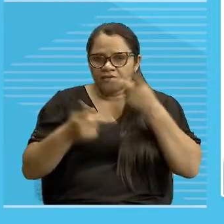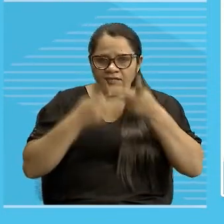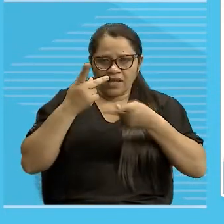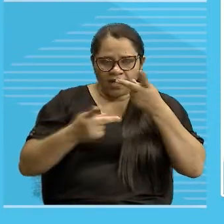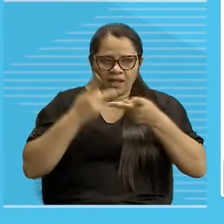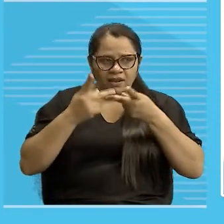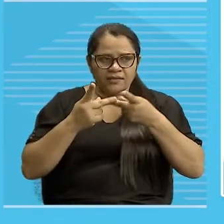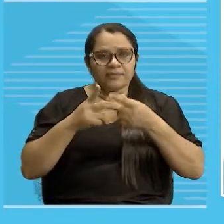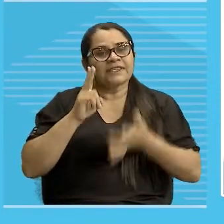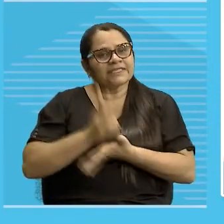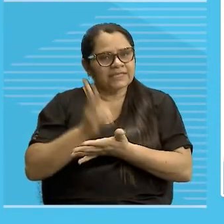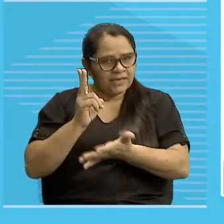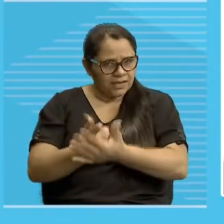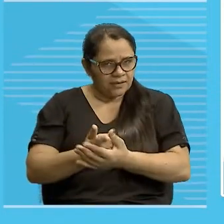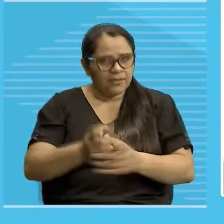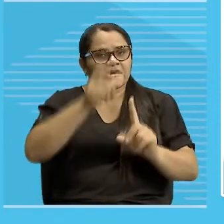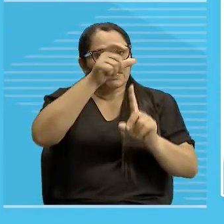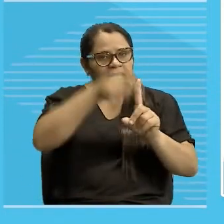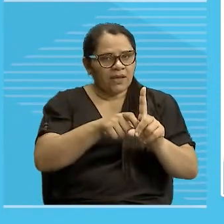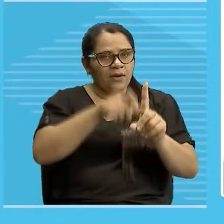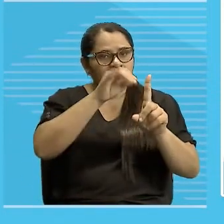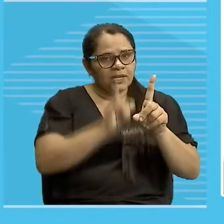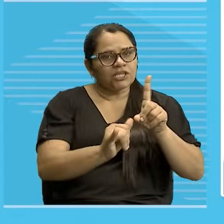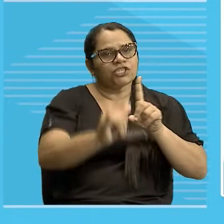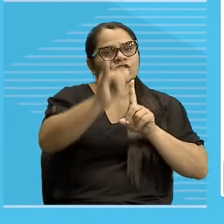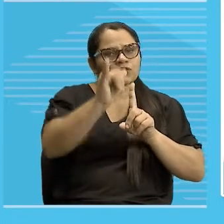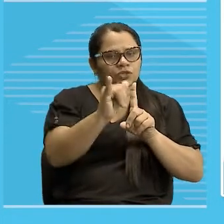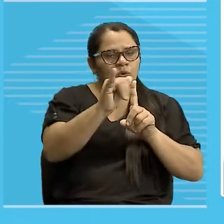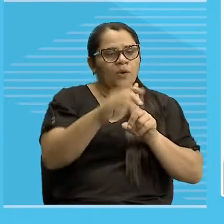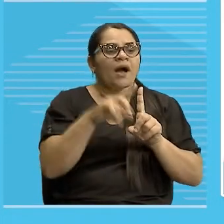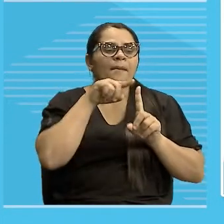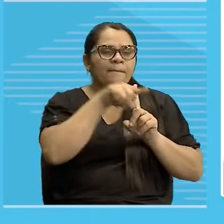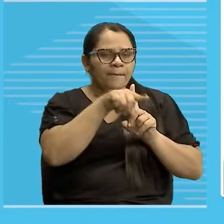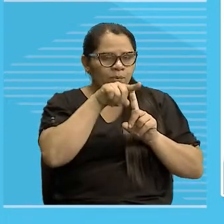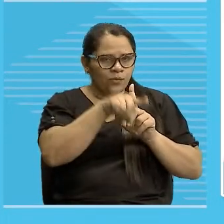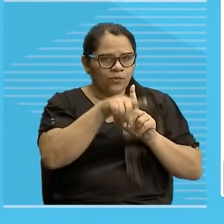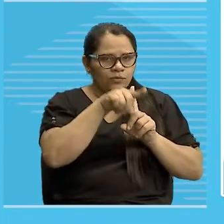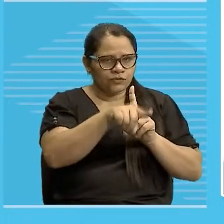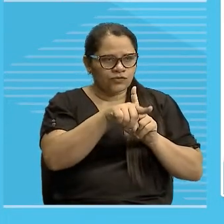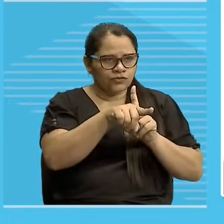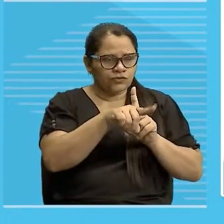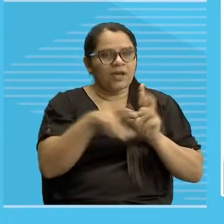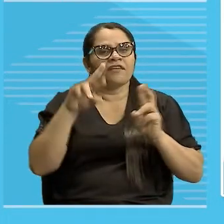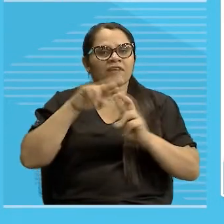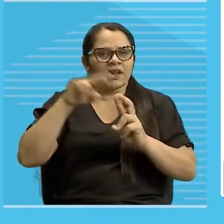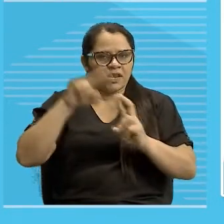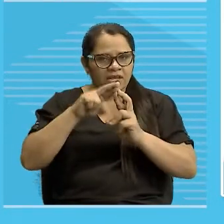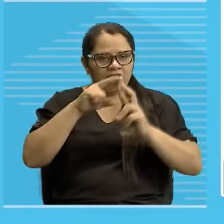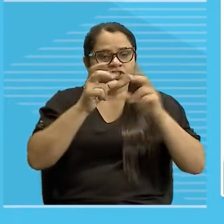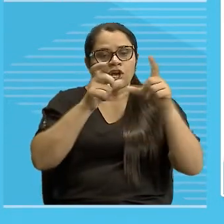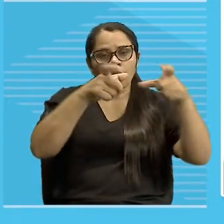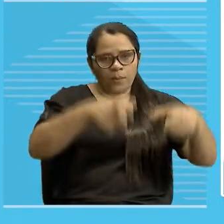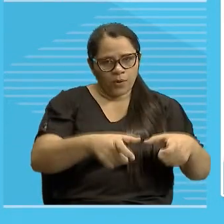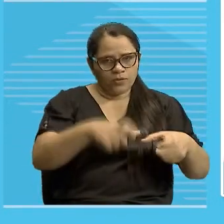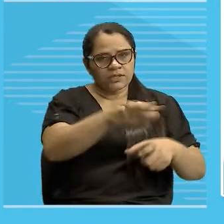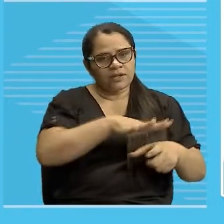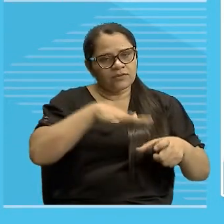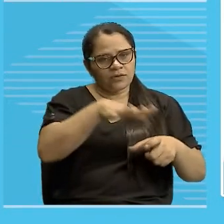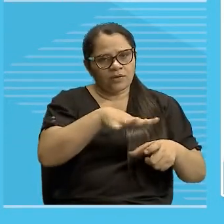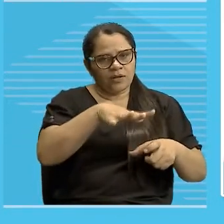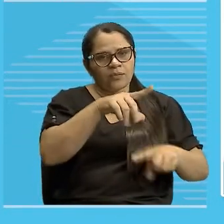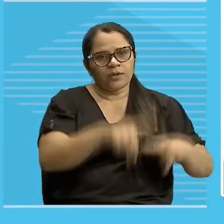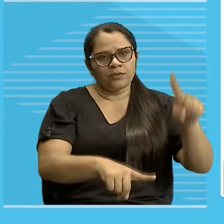for fazer esse tipo de apontamento, ou seja, referência em relação ao espaço ocupado pelos seres,